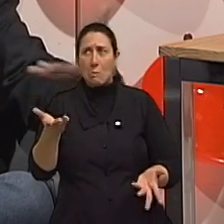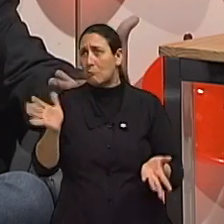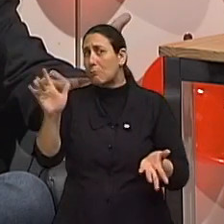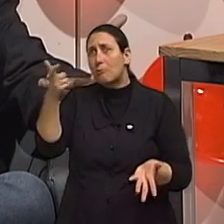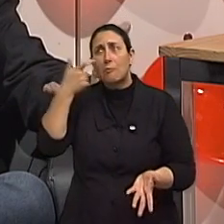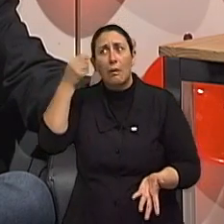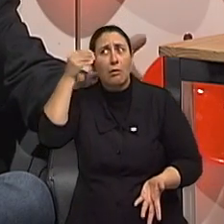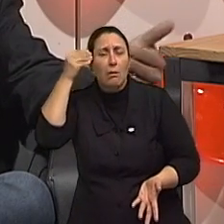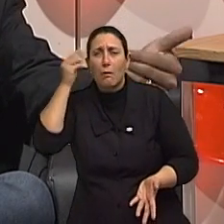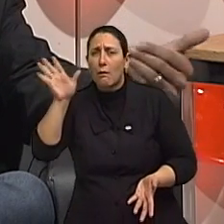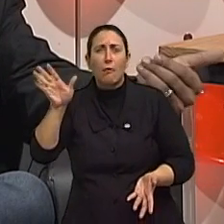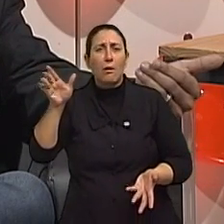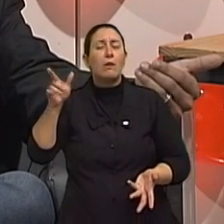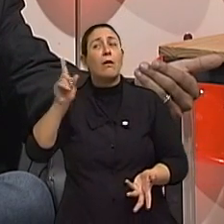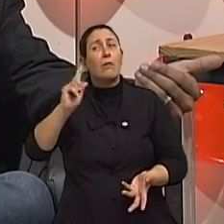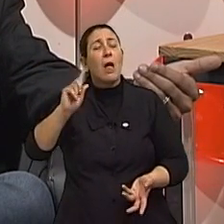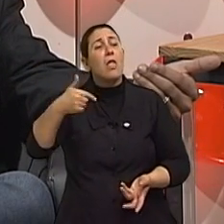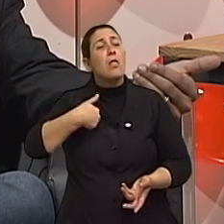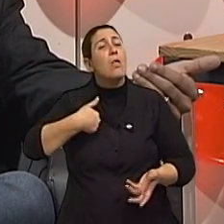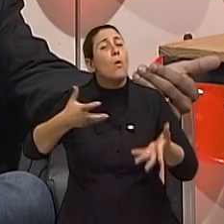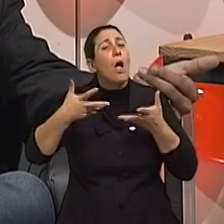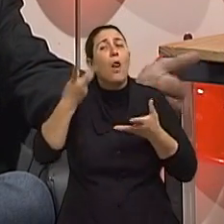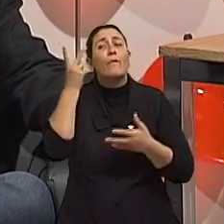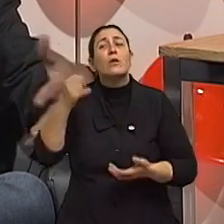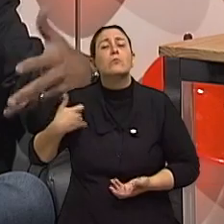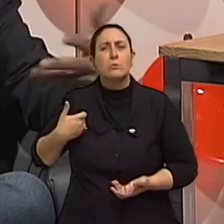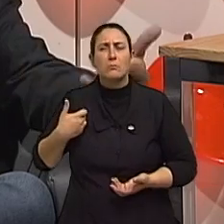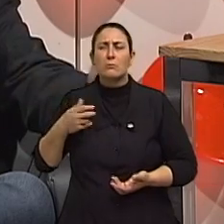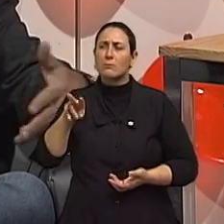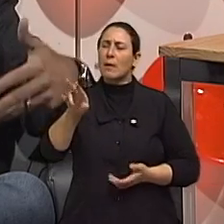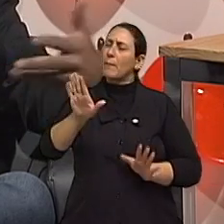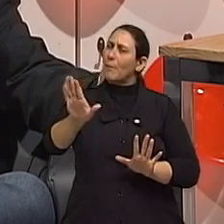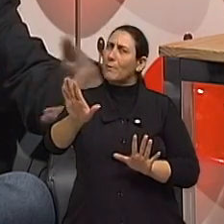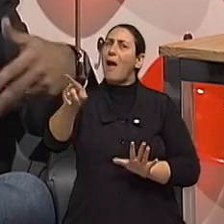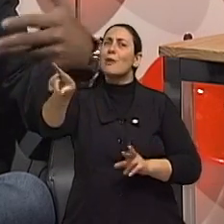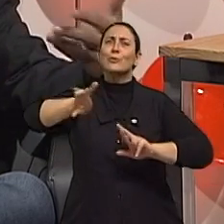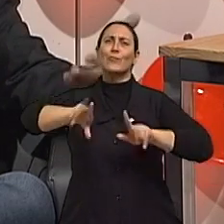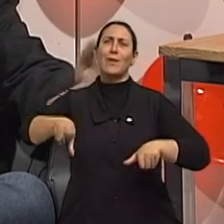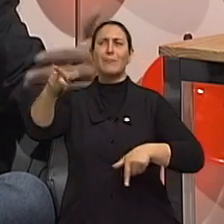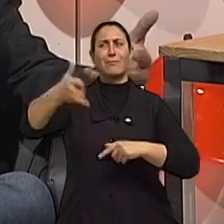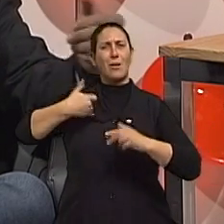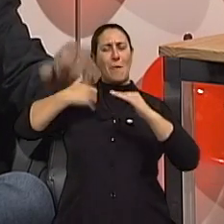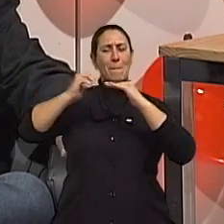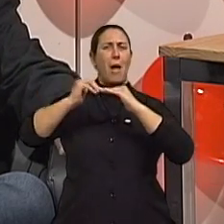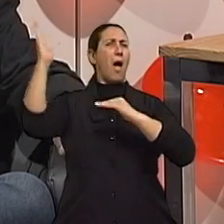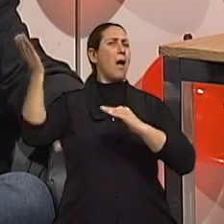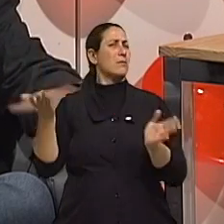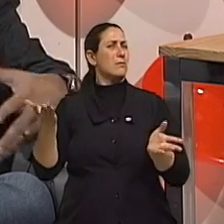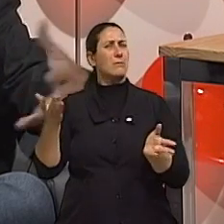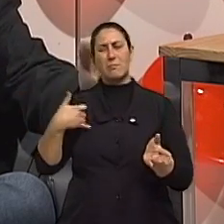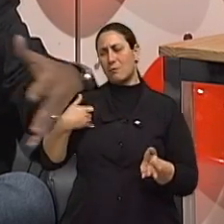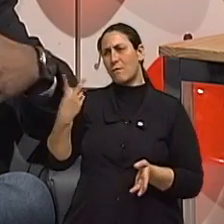o que dá para tentar. Não, de quando eu tinha 20 anos. E a gente começa a falar com eles, com homens, assim, mas joga bola do mesmo